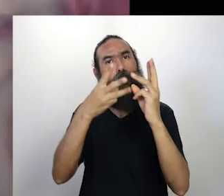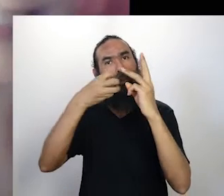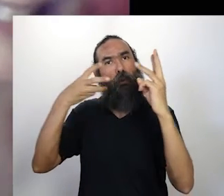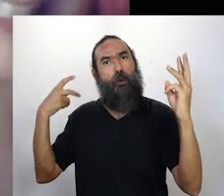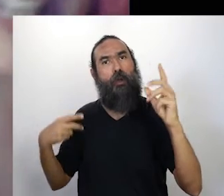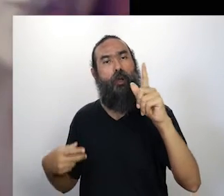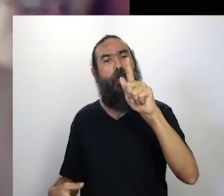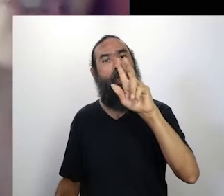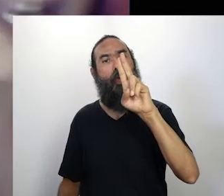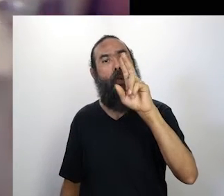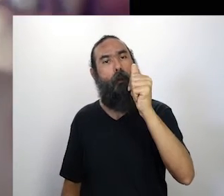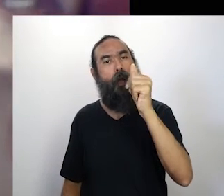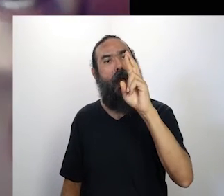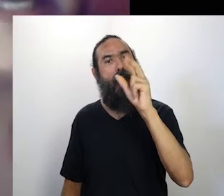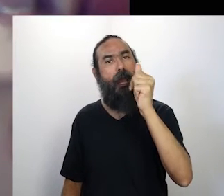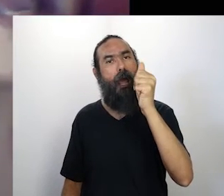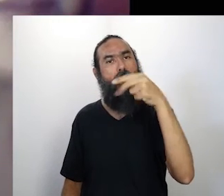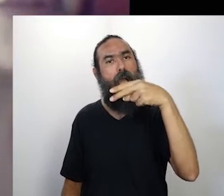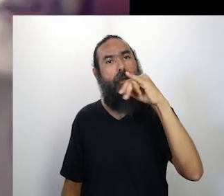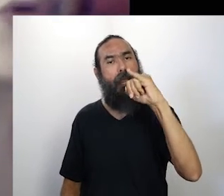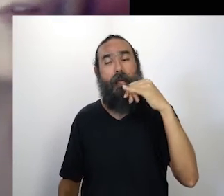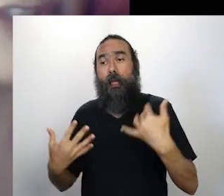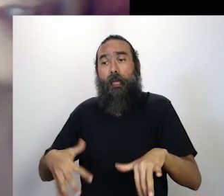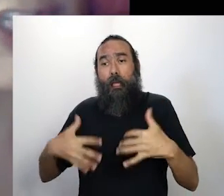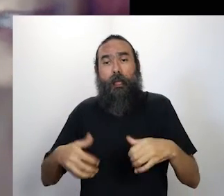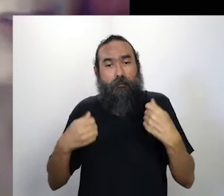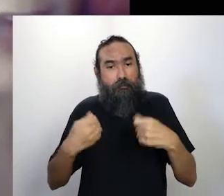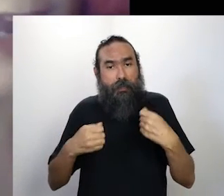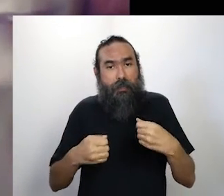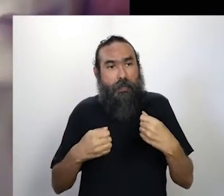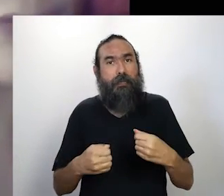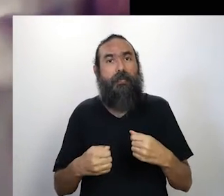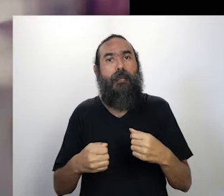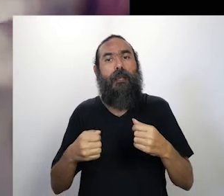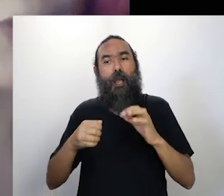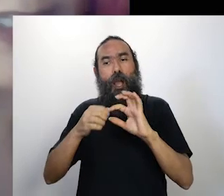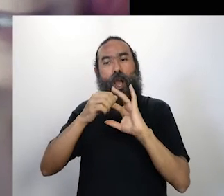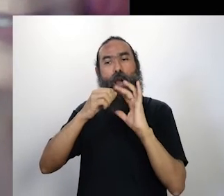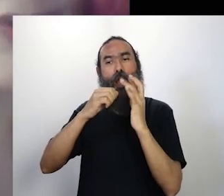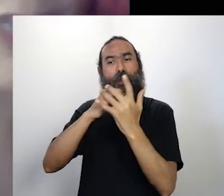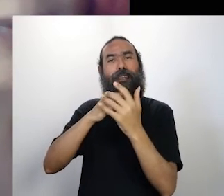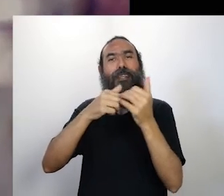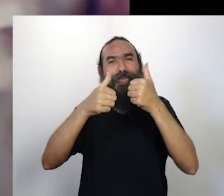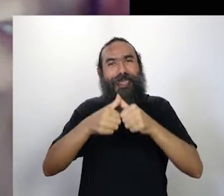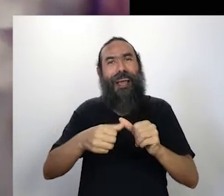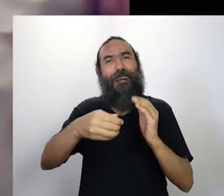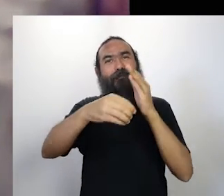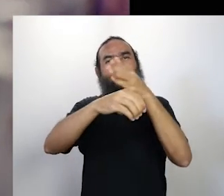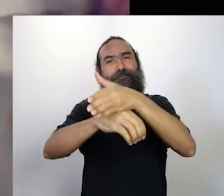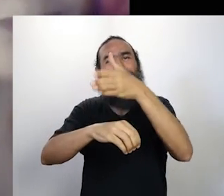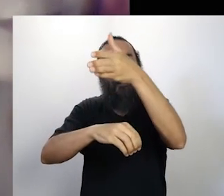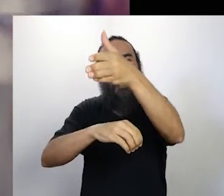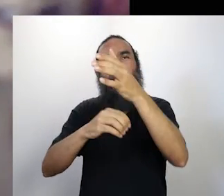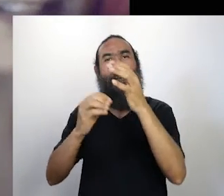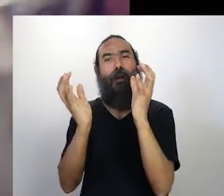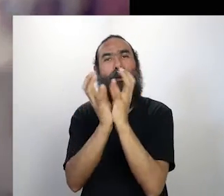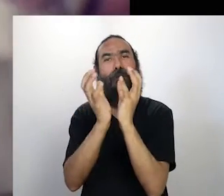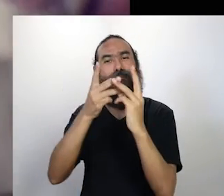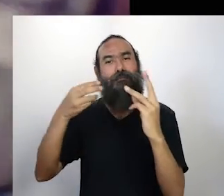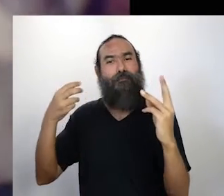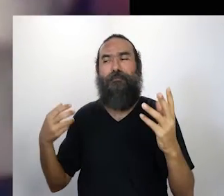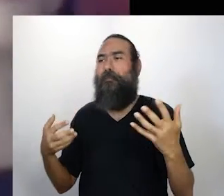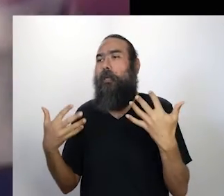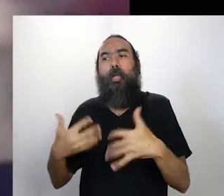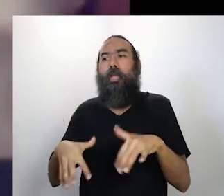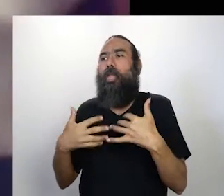também tem uma necessidade urgente, porque o Covid está chegando lá a todo vapor e eles estão sem apoio nenhum, então a gente